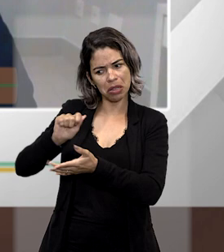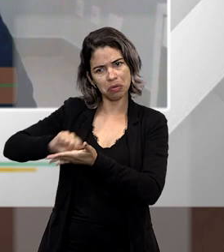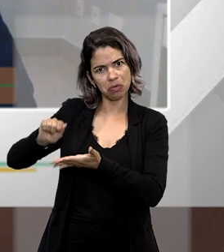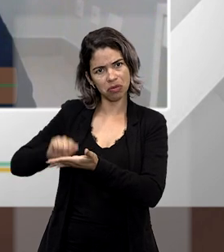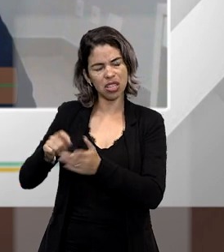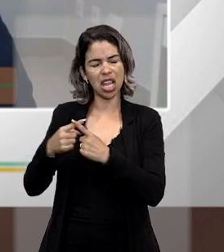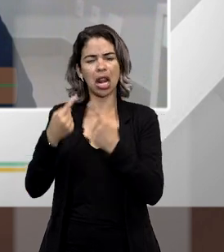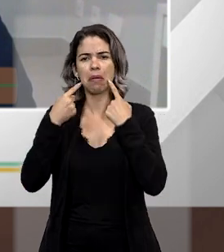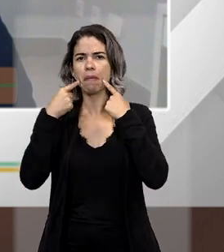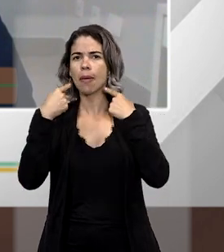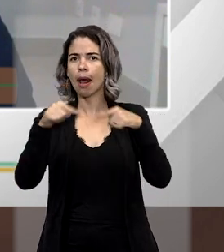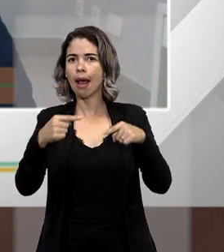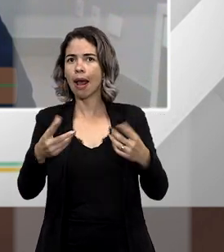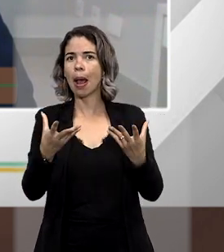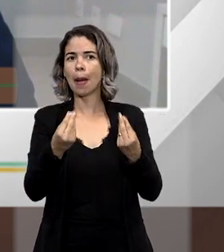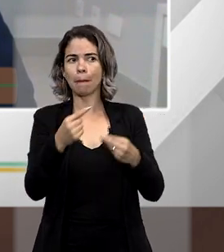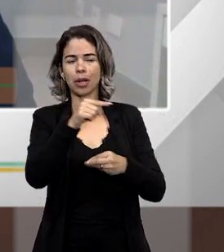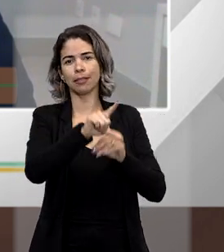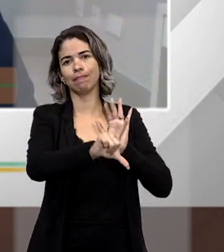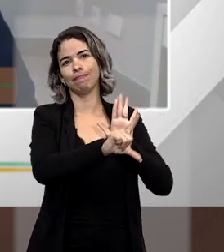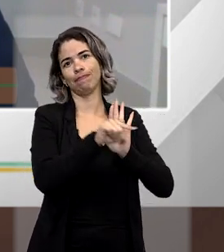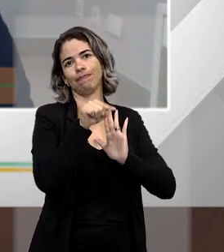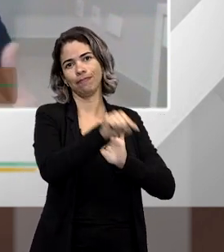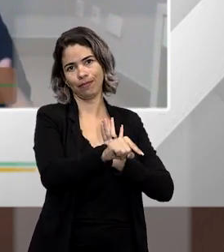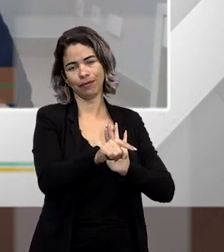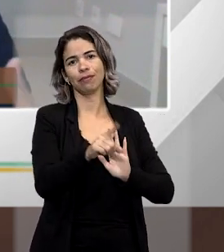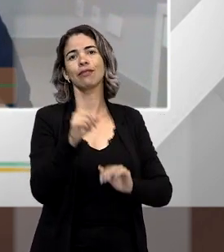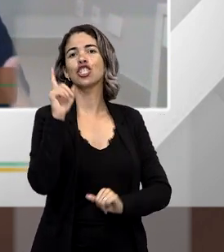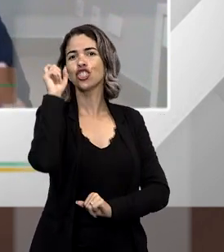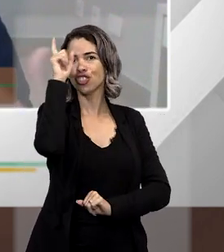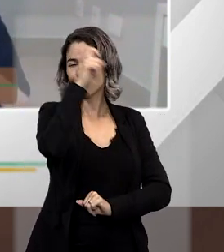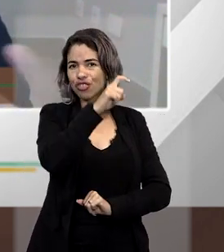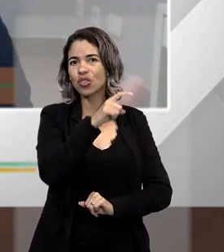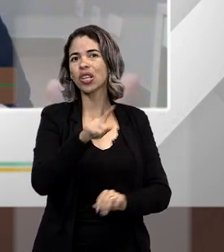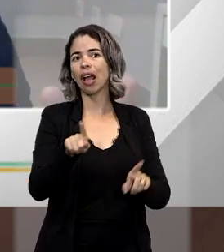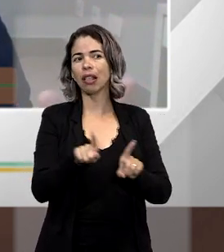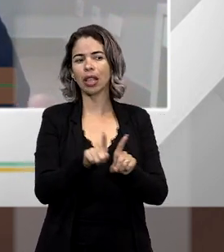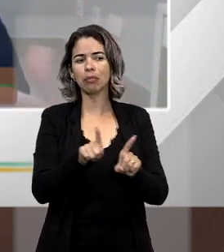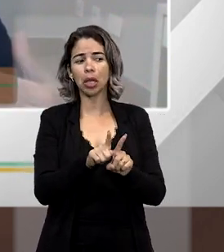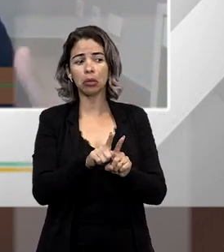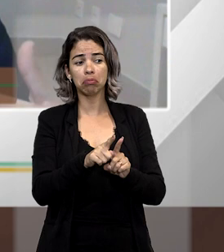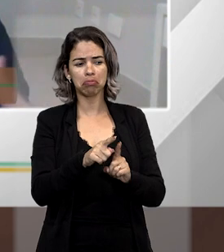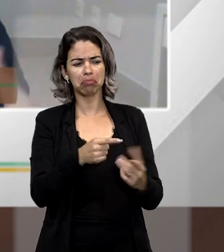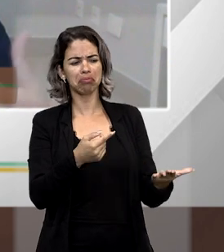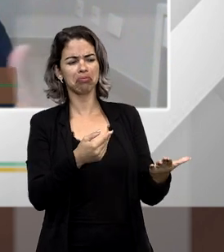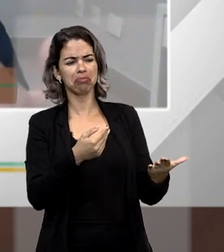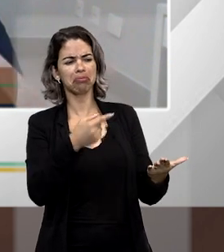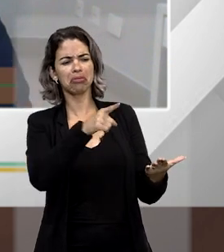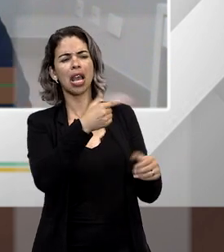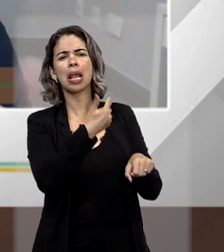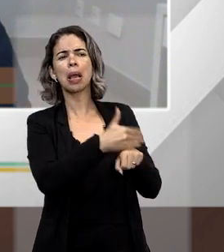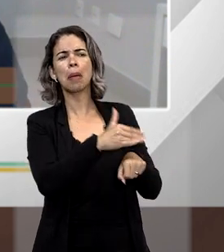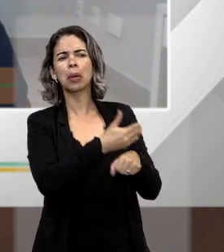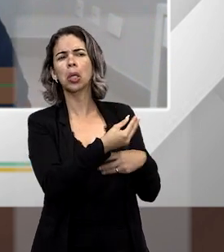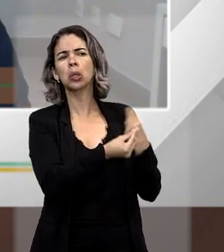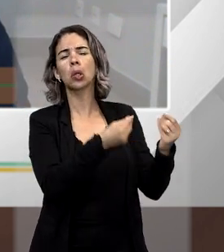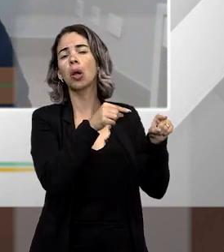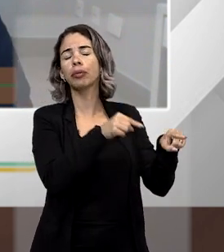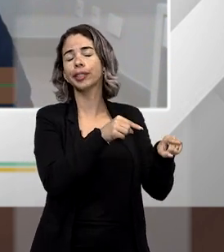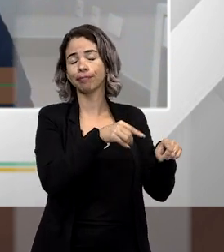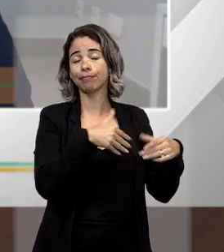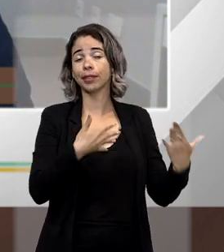sérias críticas à sua existência e tinha bastante dificuldade de, inclusive, encontrar a sua utilidade prática.